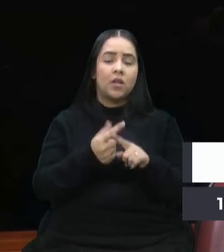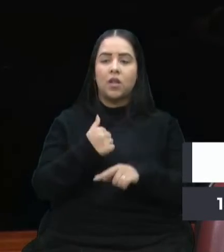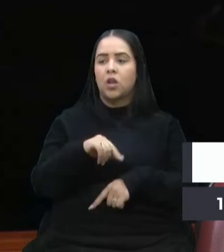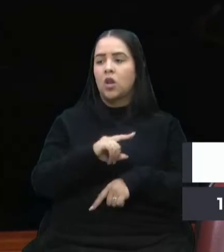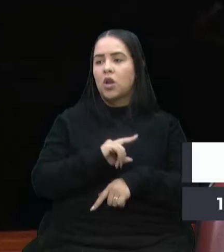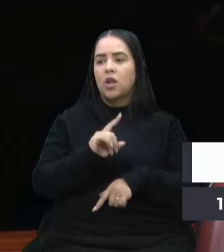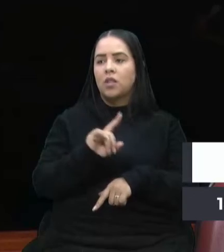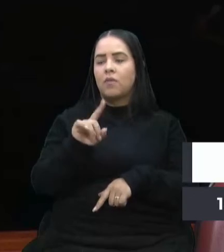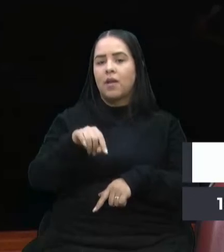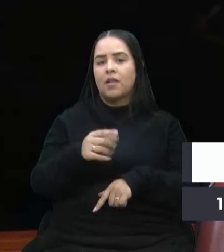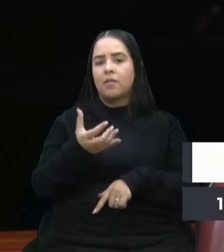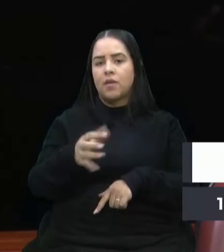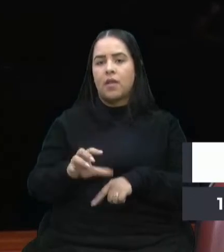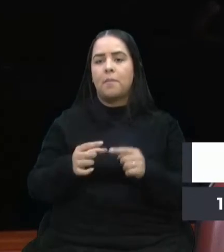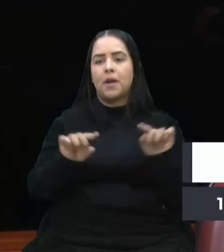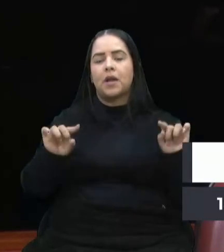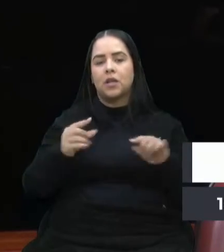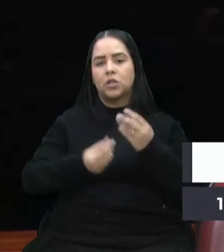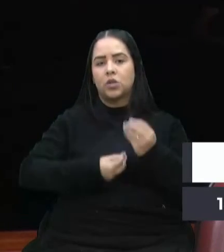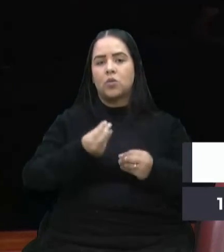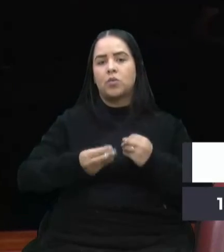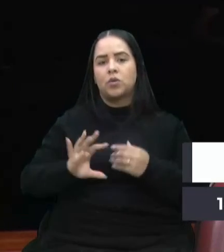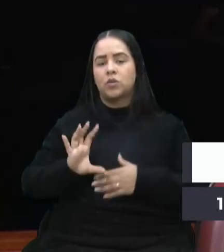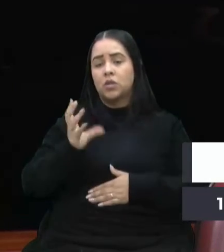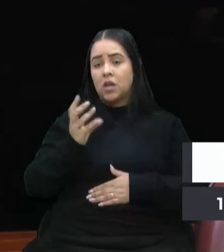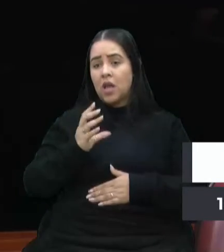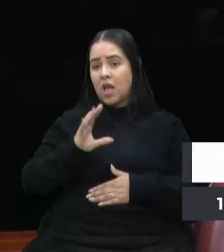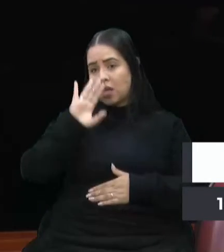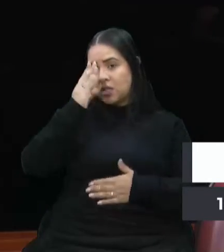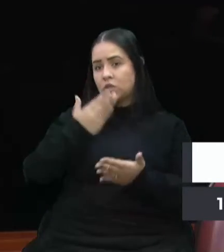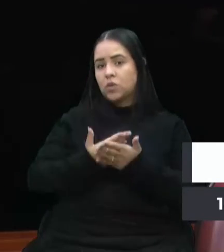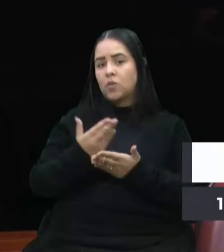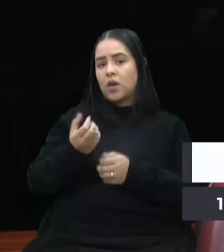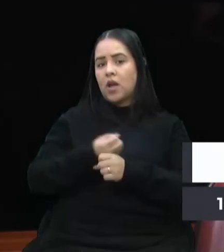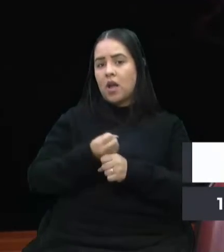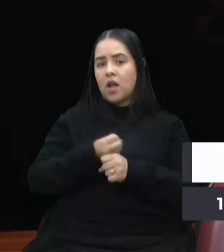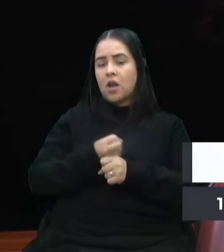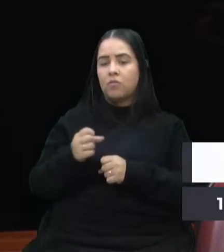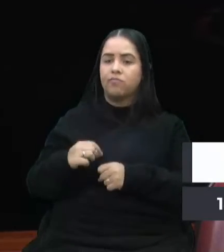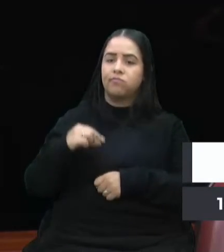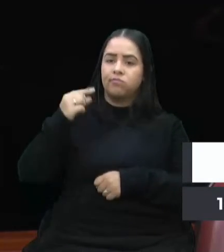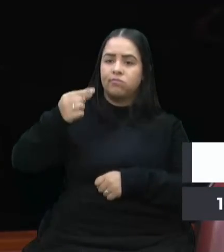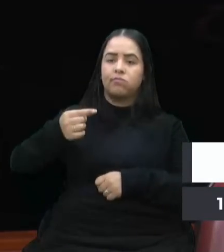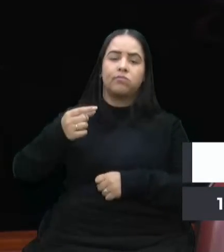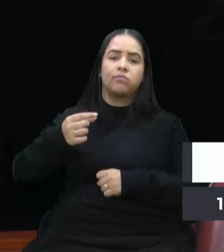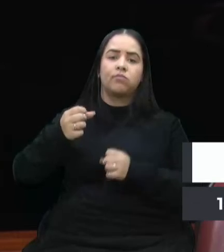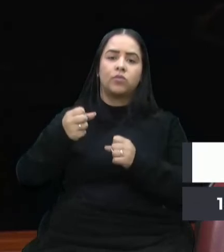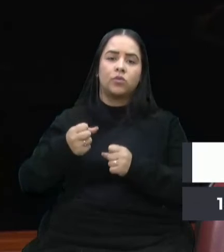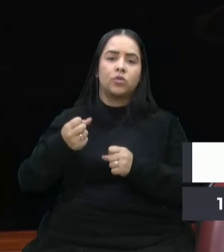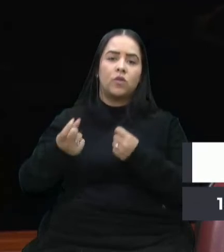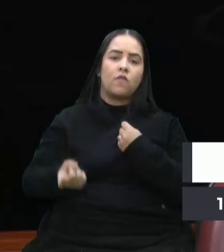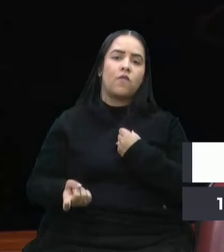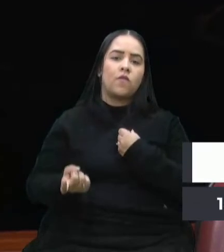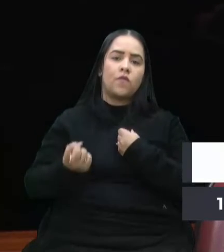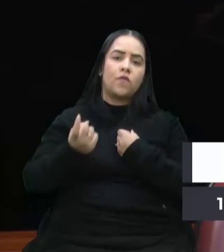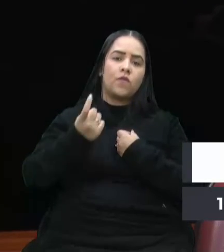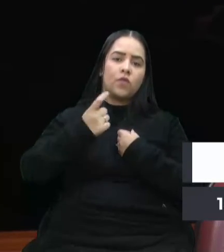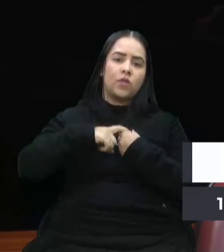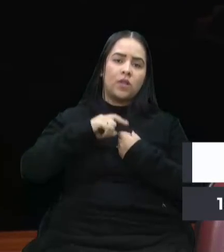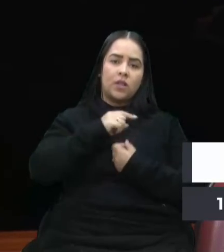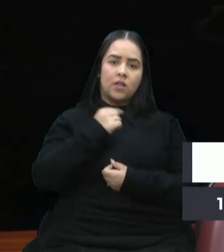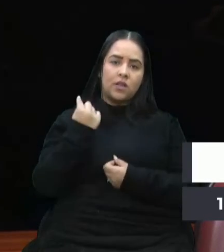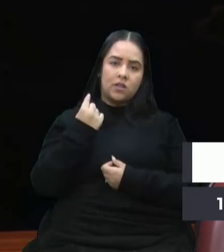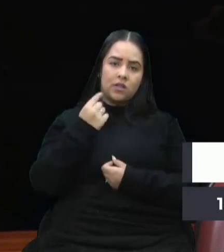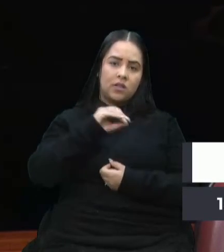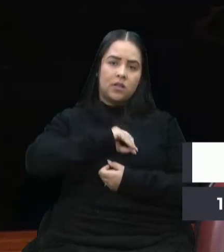ICM, mas dessa forma que foi, acredito que o ano que vem poderá até voltar o atraso de salário.